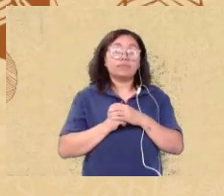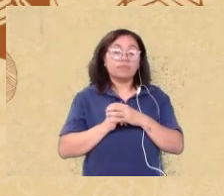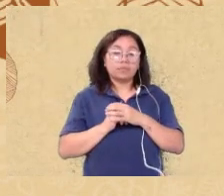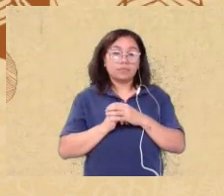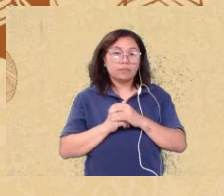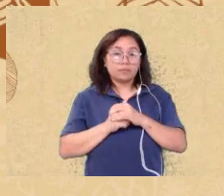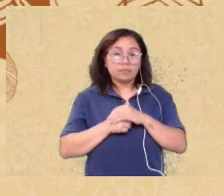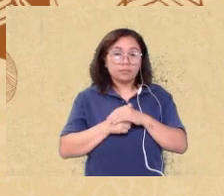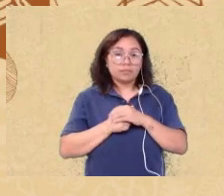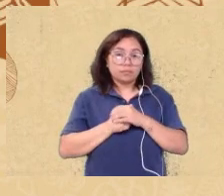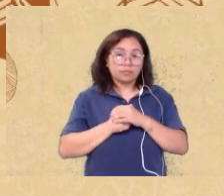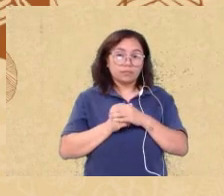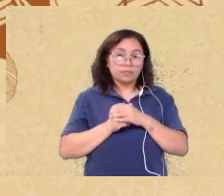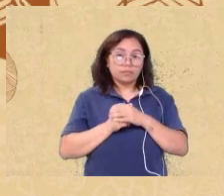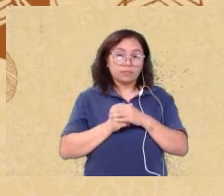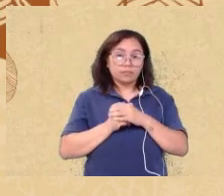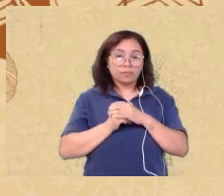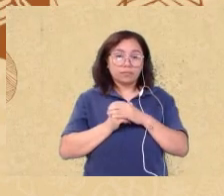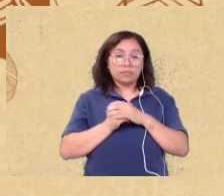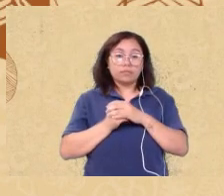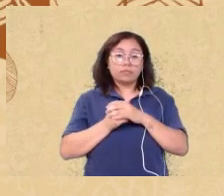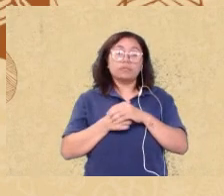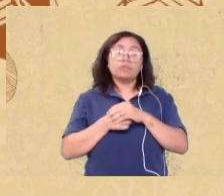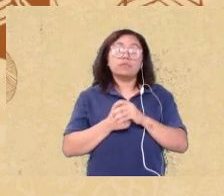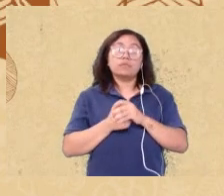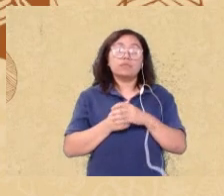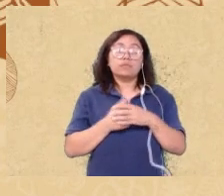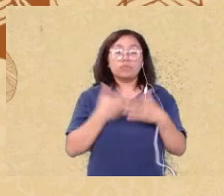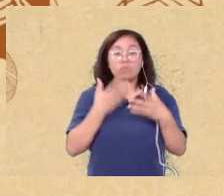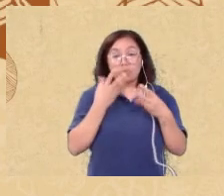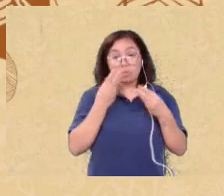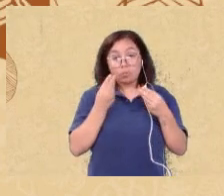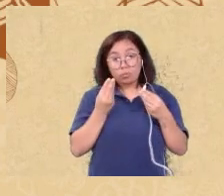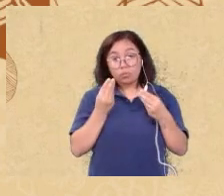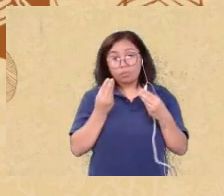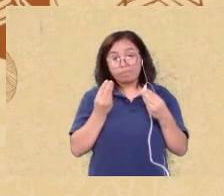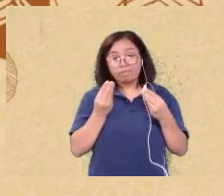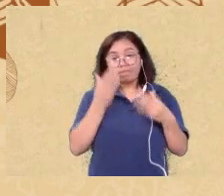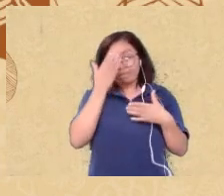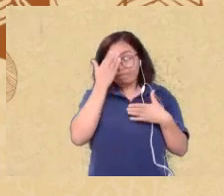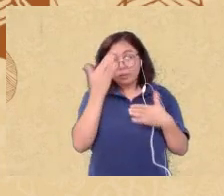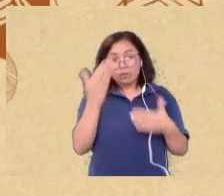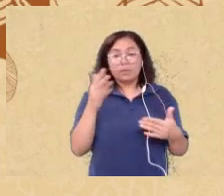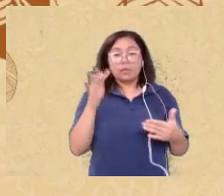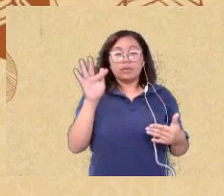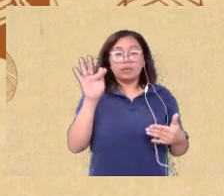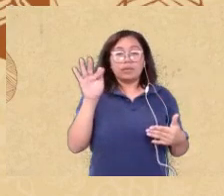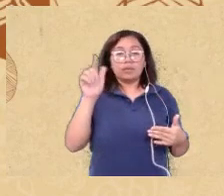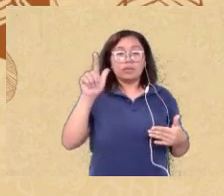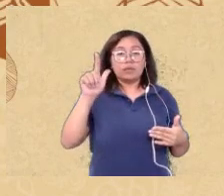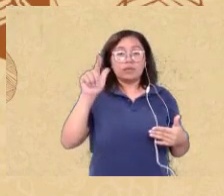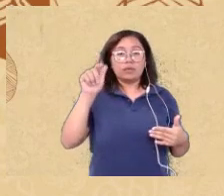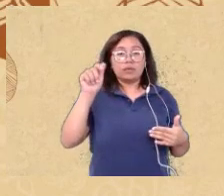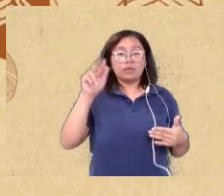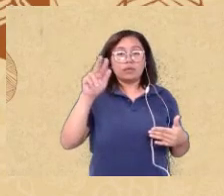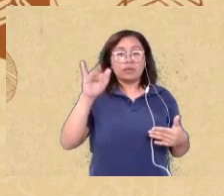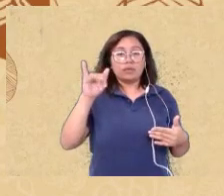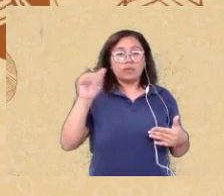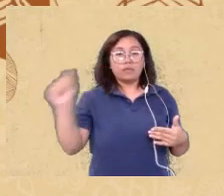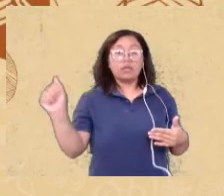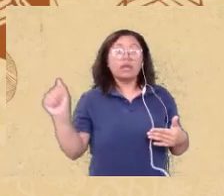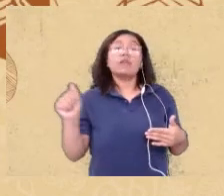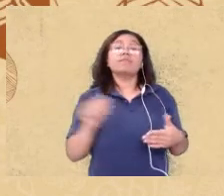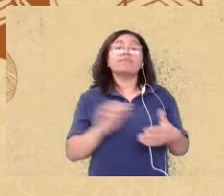muito obrigada Flávia a Maia fez uma pergunta para vocês